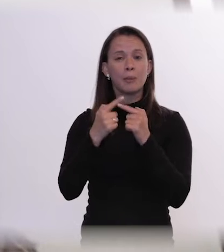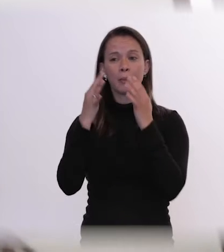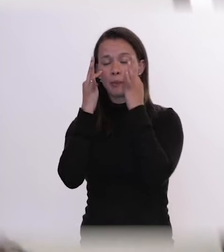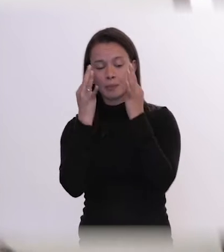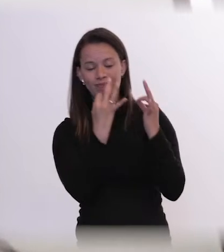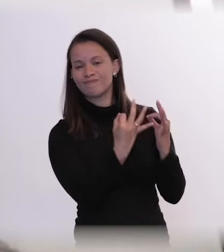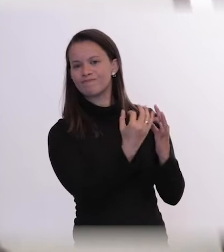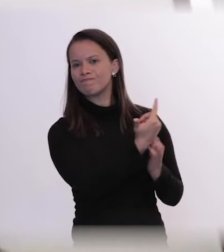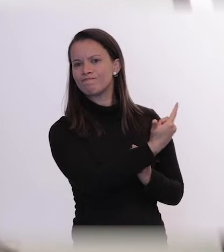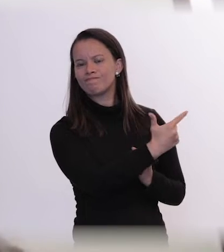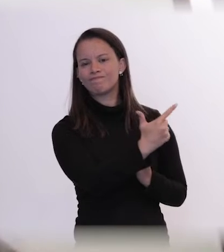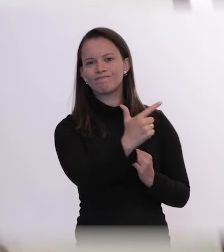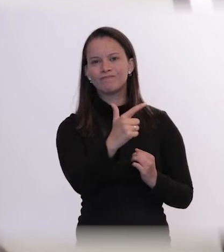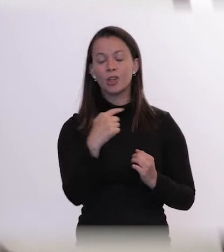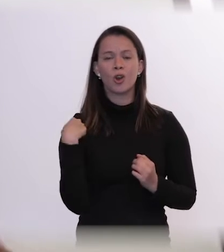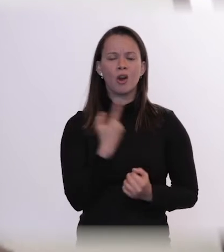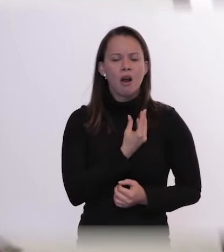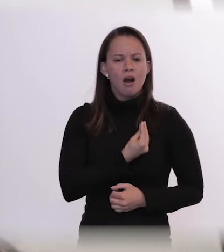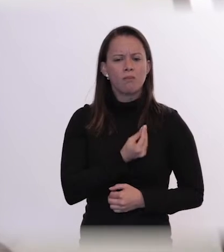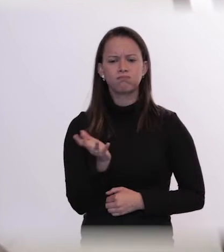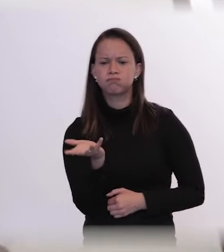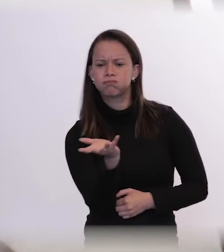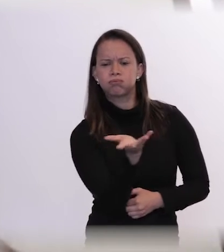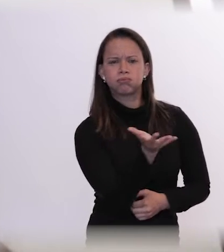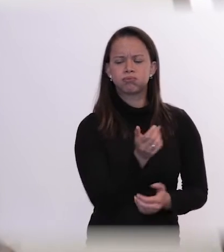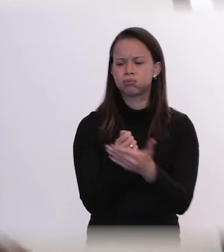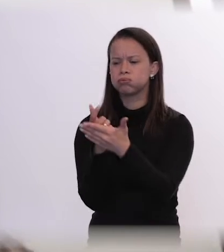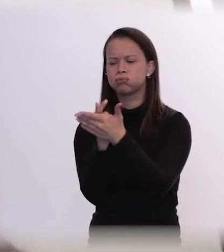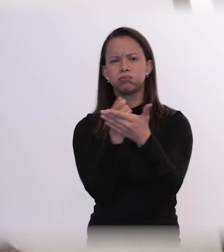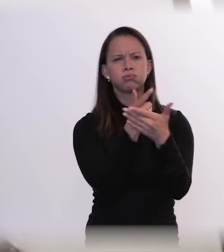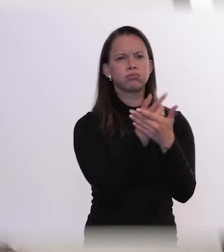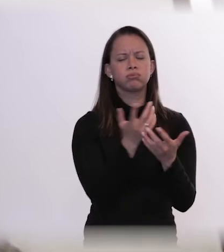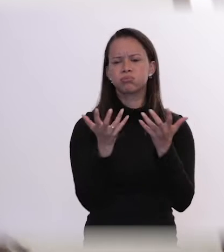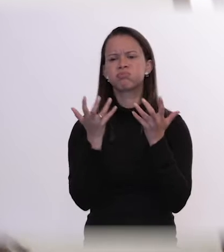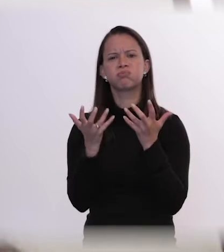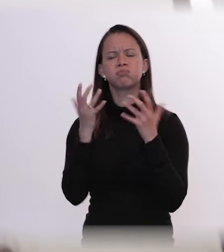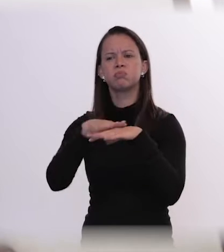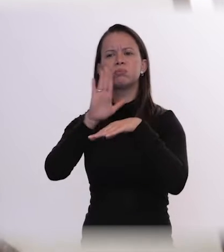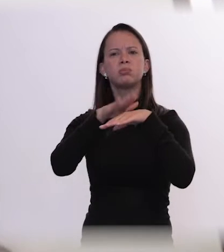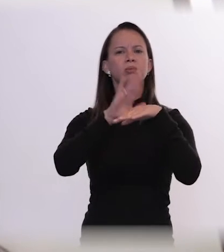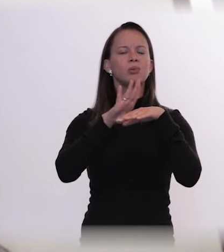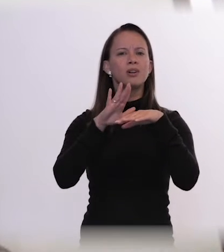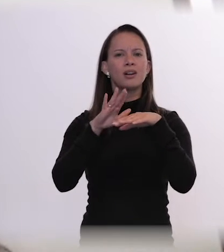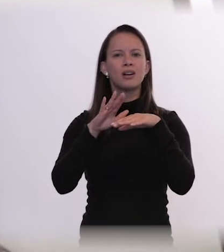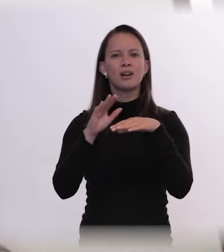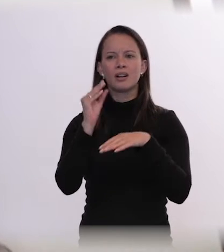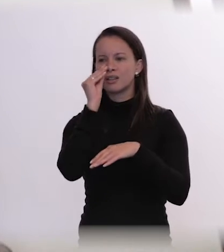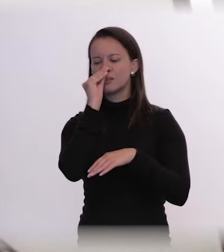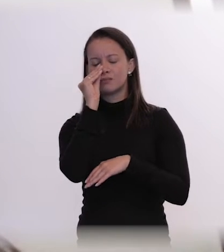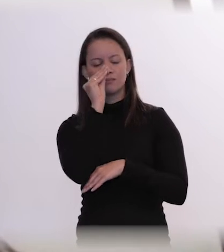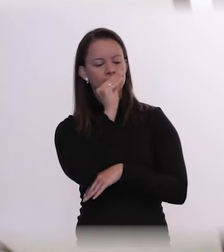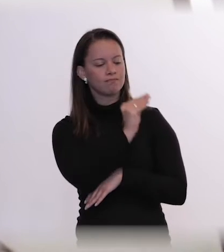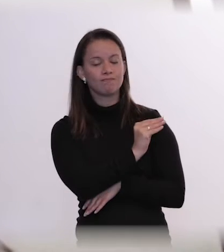-los. E nós, no nosso imediatismo, no nosso consumismo, no nosso sentido de produtividade, estamos deixando de escutá-los.